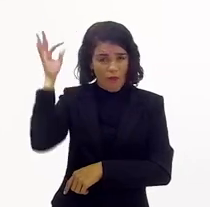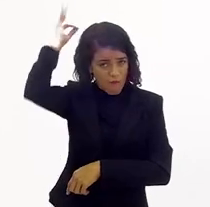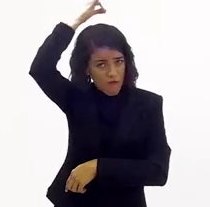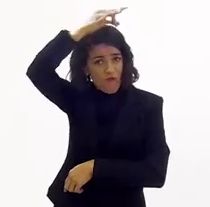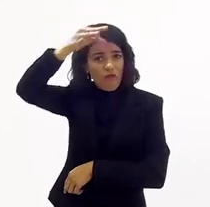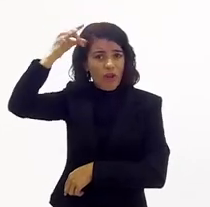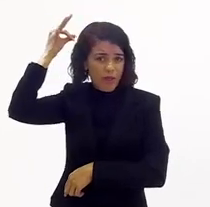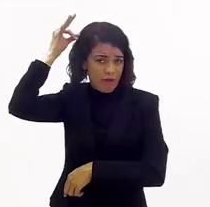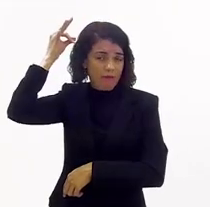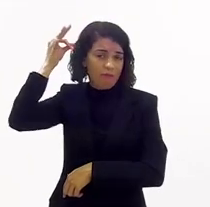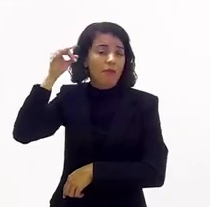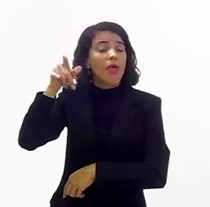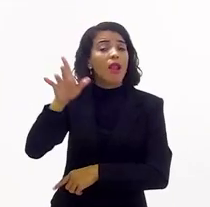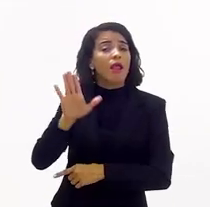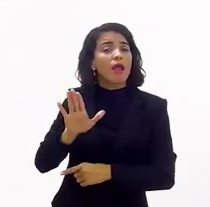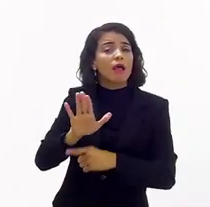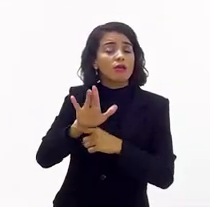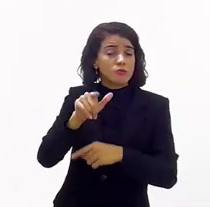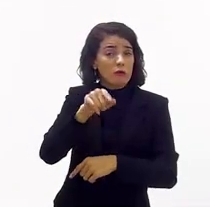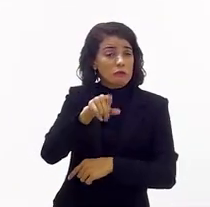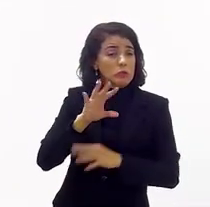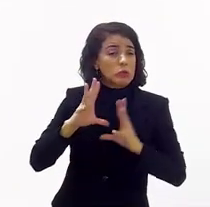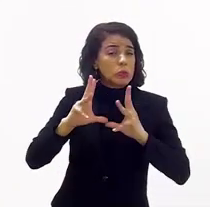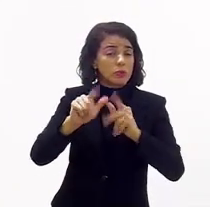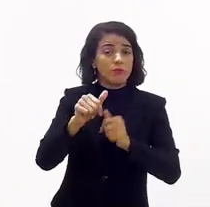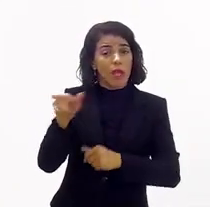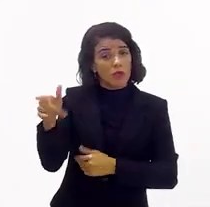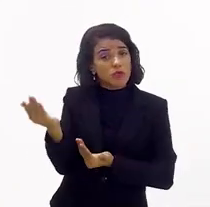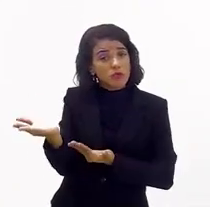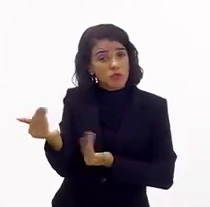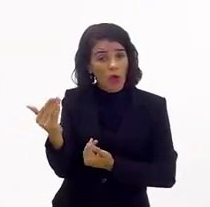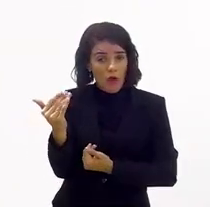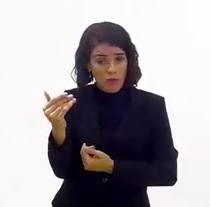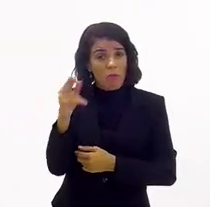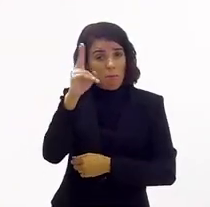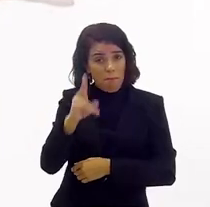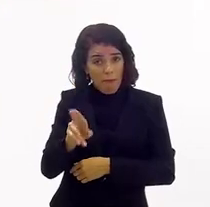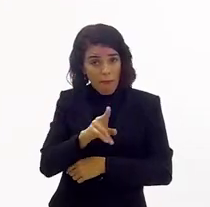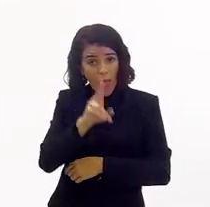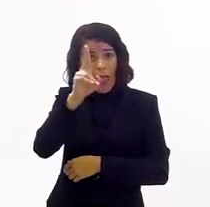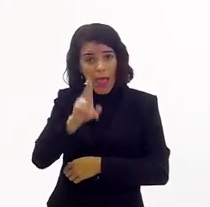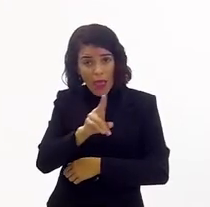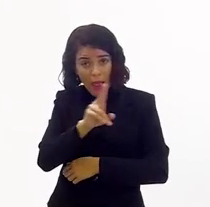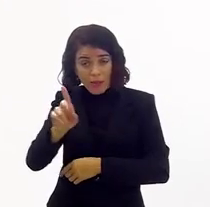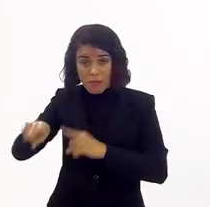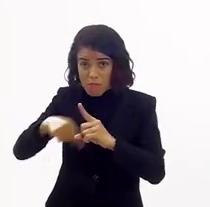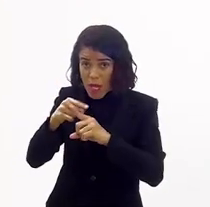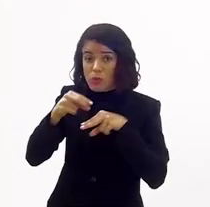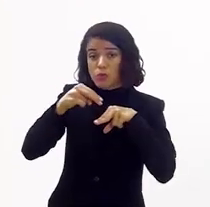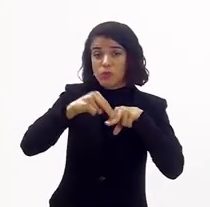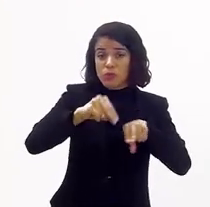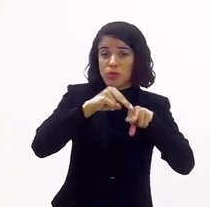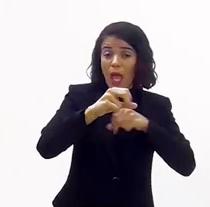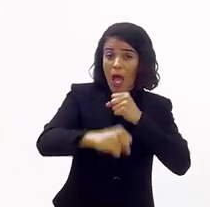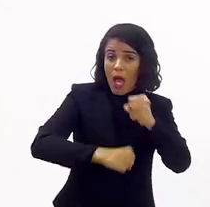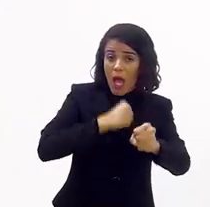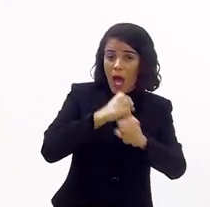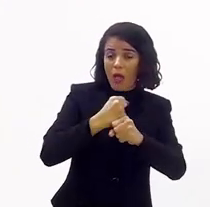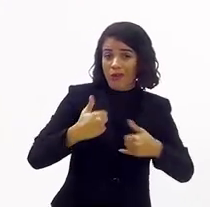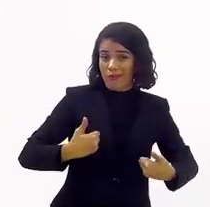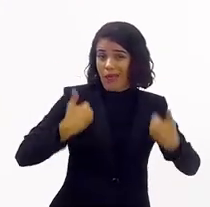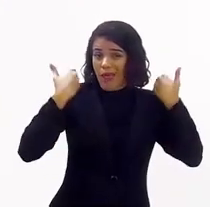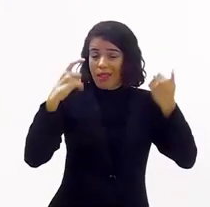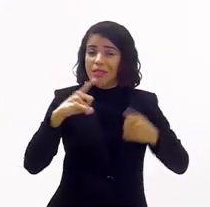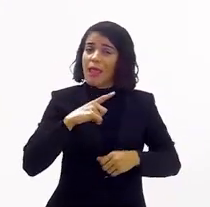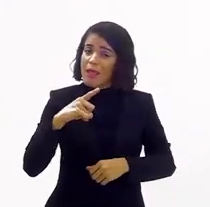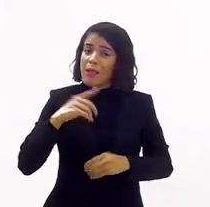Frei Guido. Que ajudava todo mundo, um jovem. É. E apesar de padre surfista. Então, todo ano, no dia do aniversário